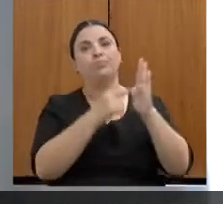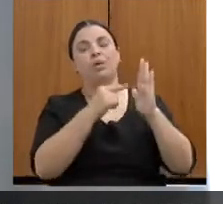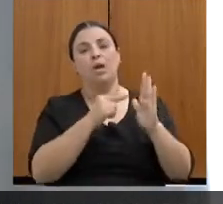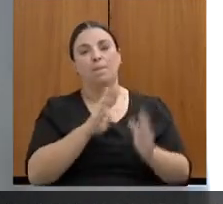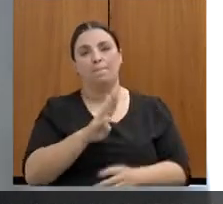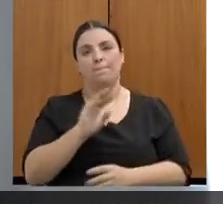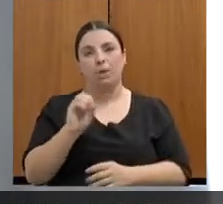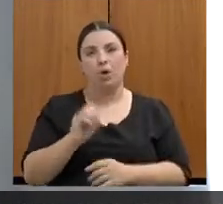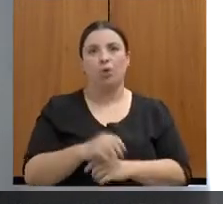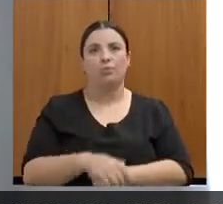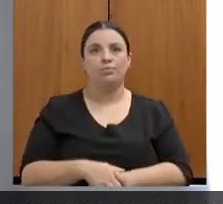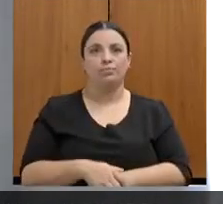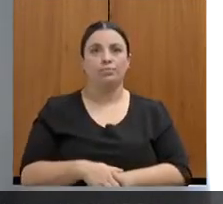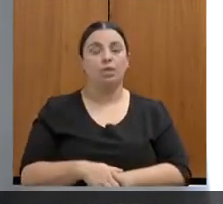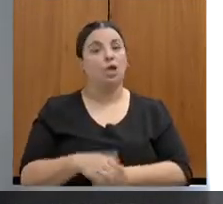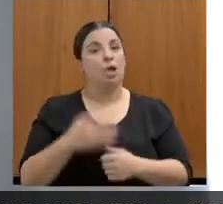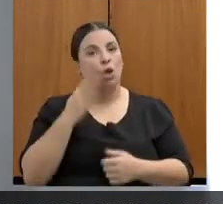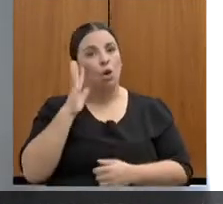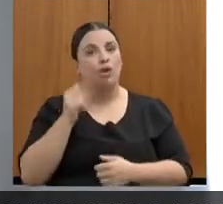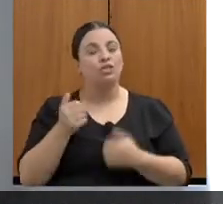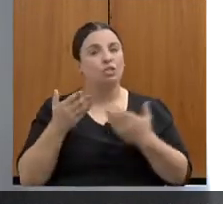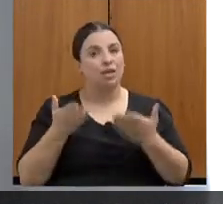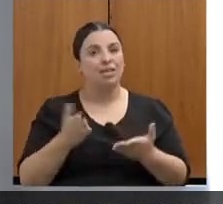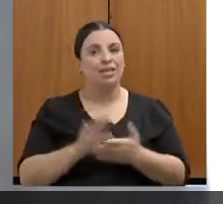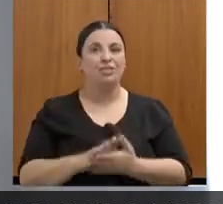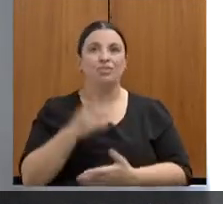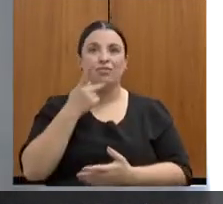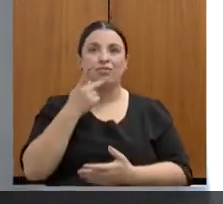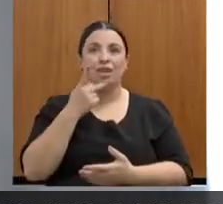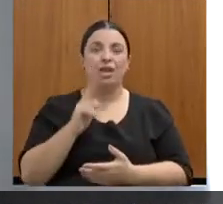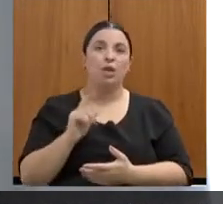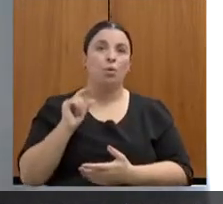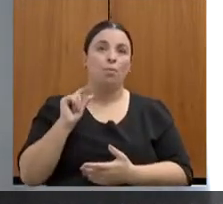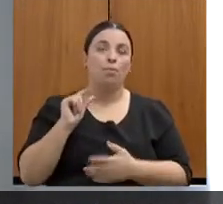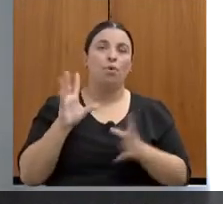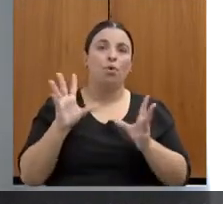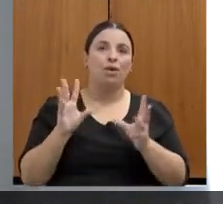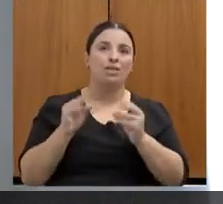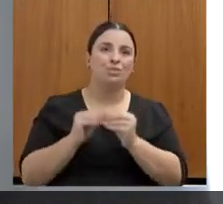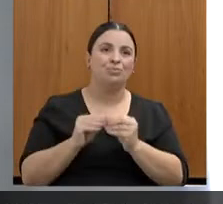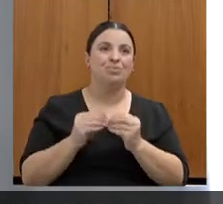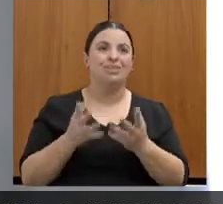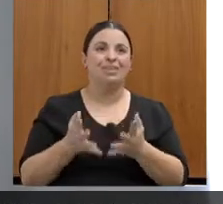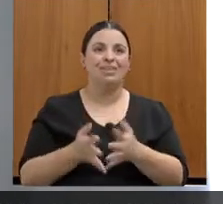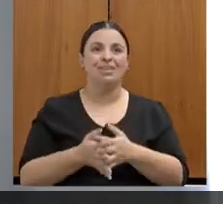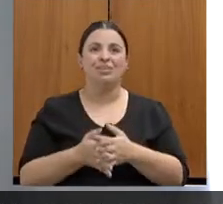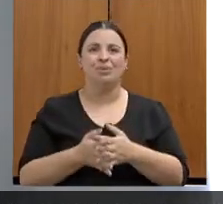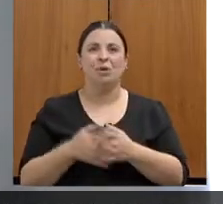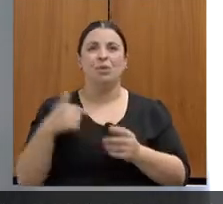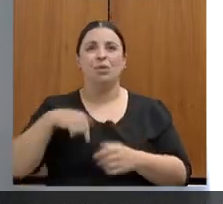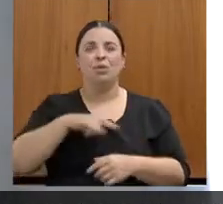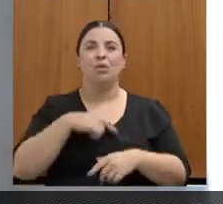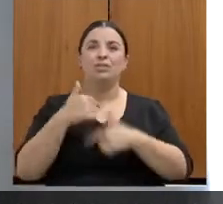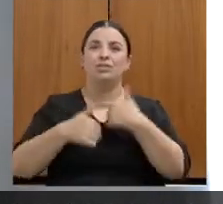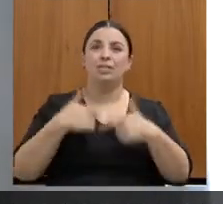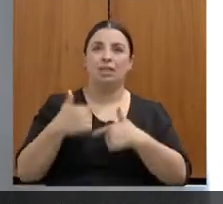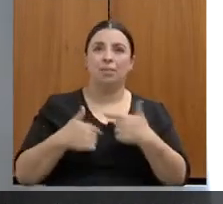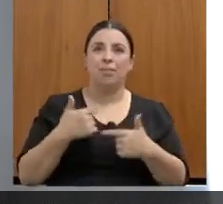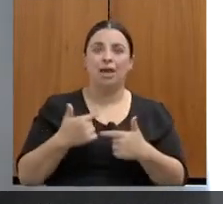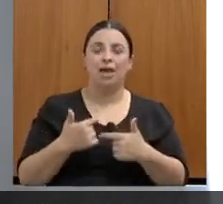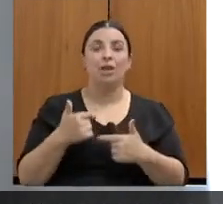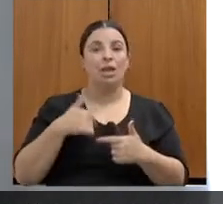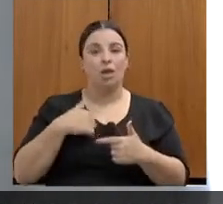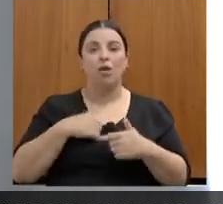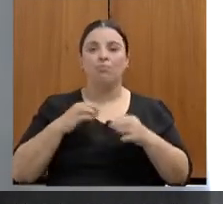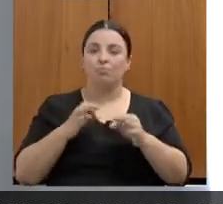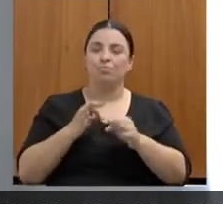Eu acredito que é isso. Falei um pouco, falei muito sobre o nosso trabalho e me coloque à